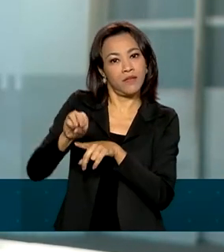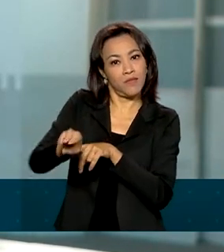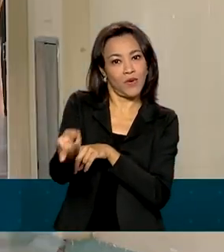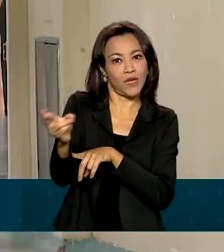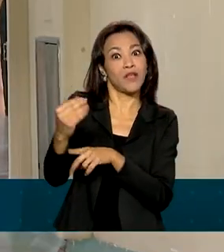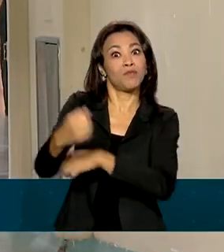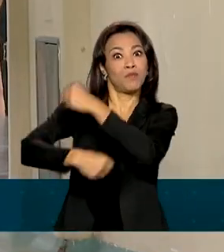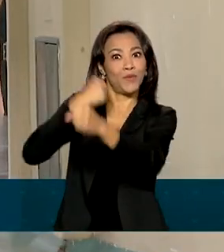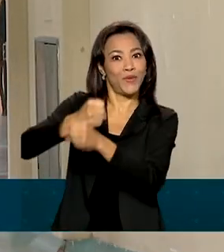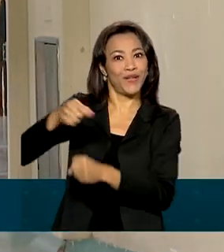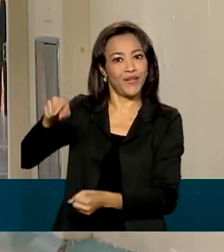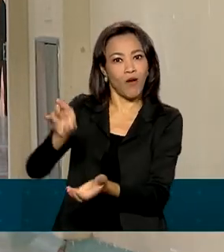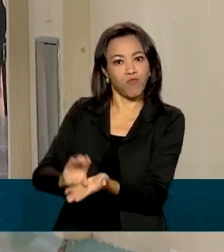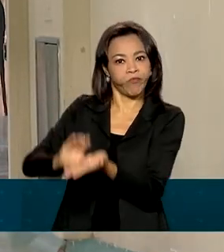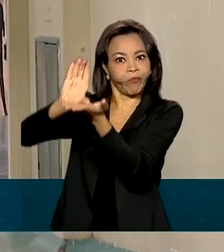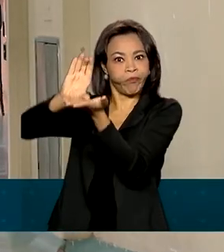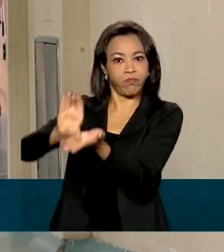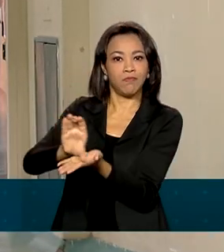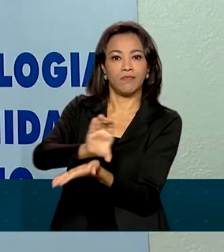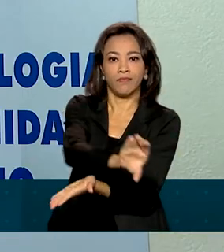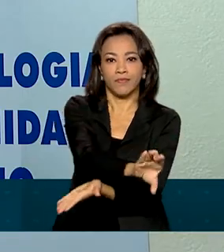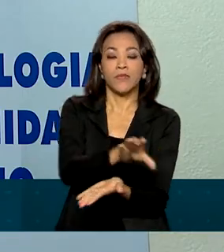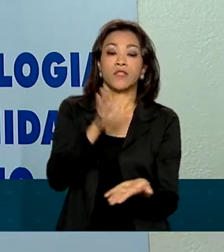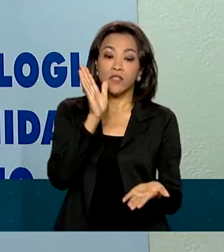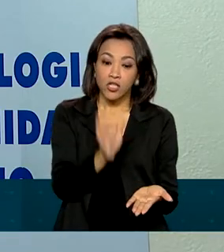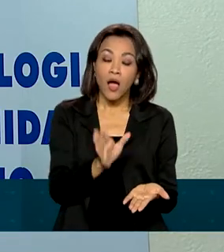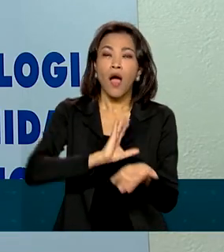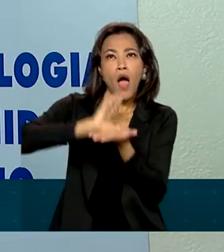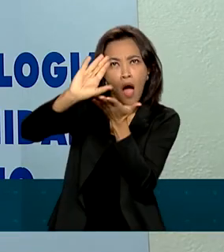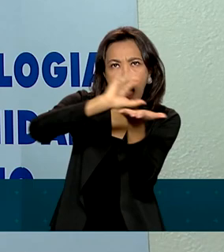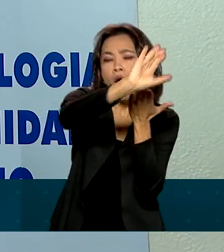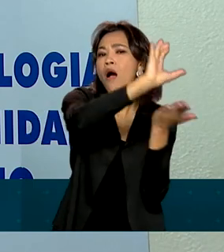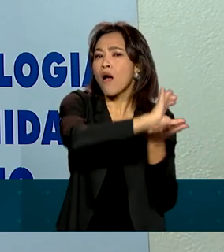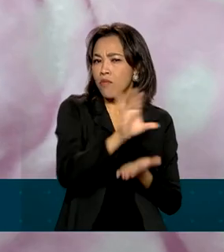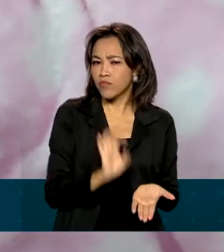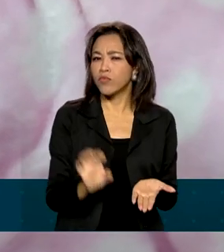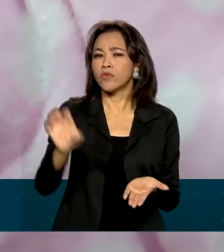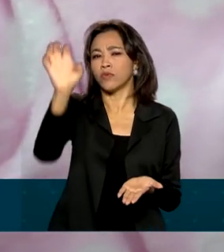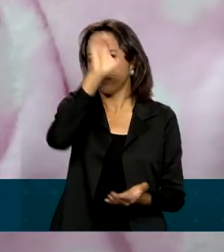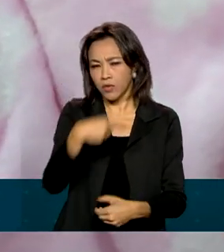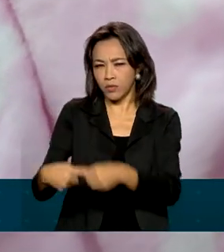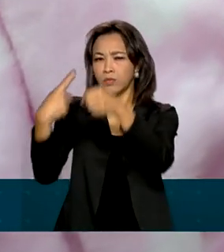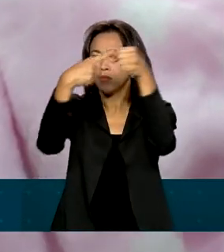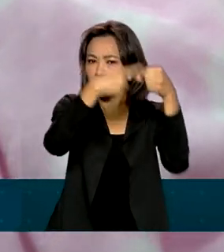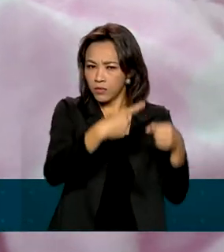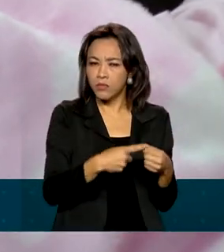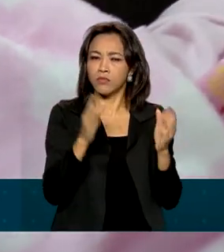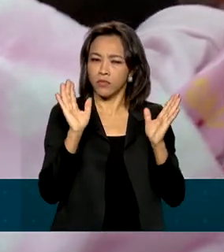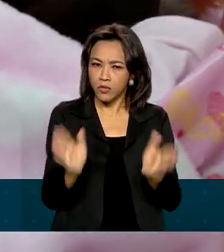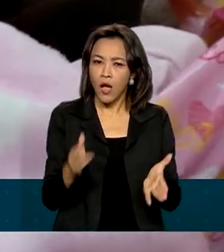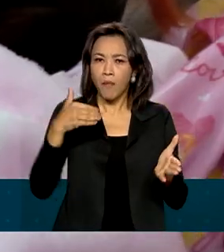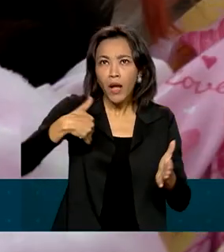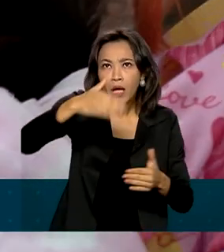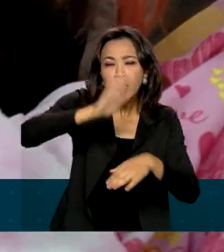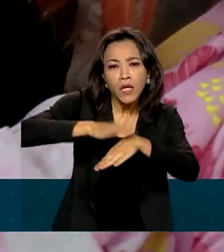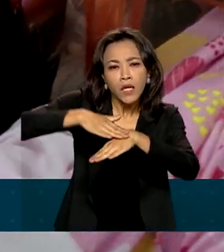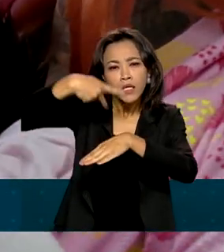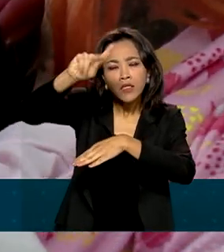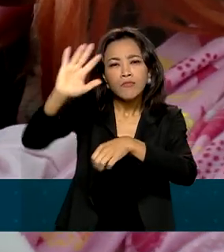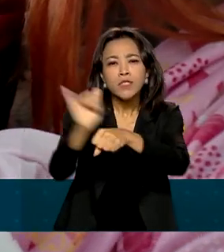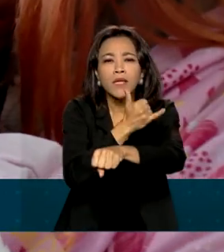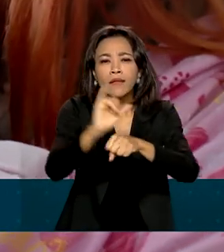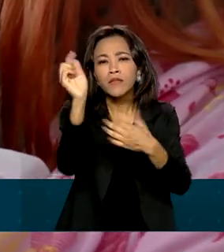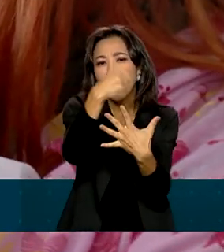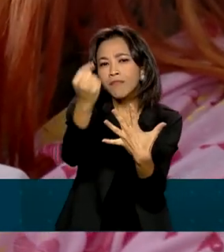por ano. Os recursos foram repassados aos estados e municípios para o desenvolvimento de ações estratégicas